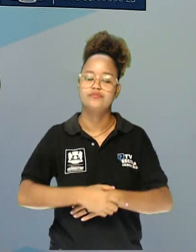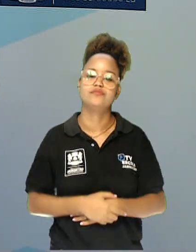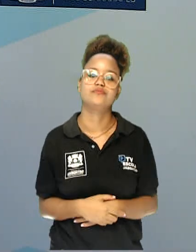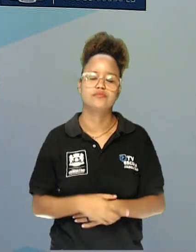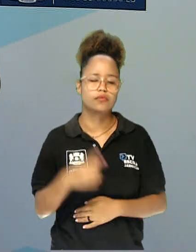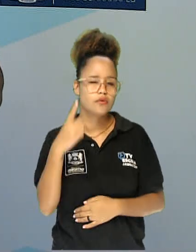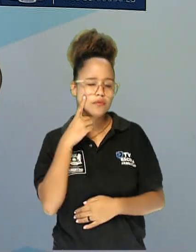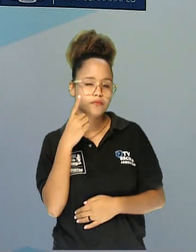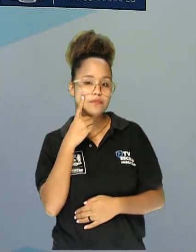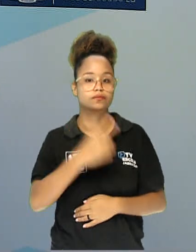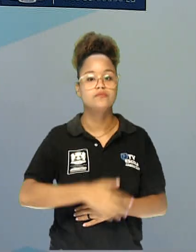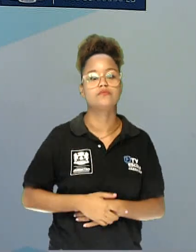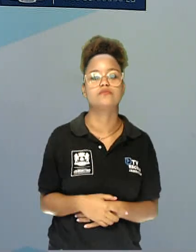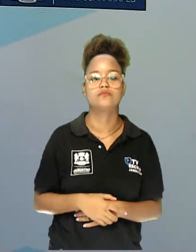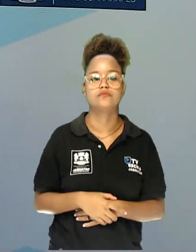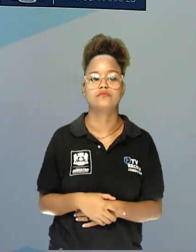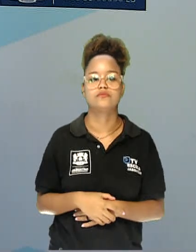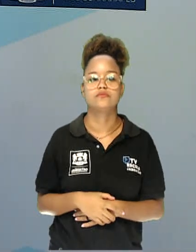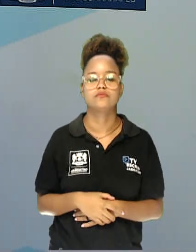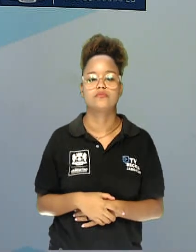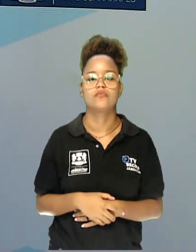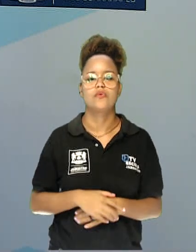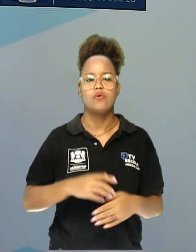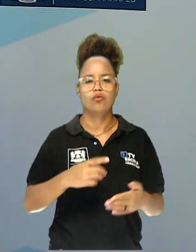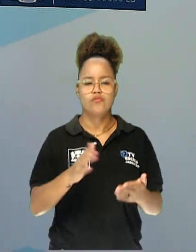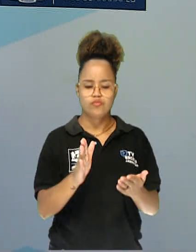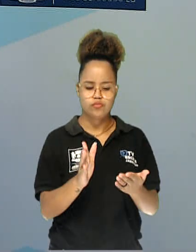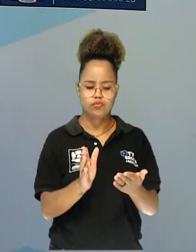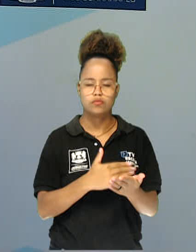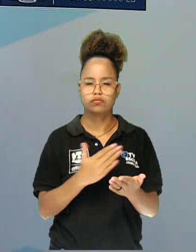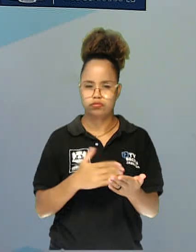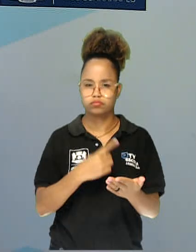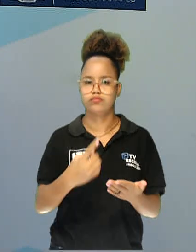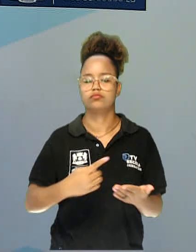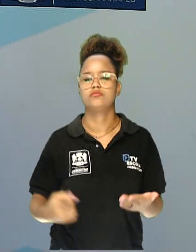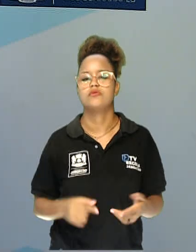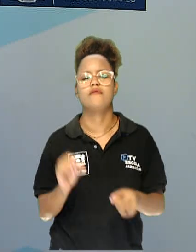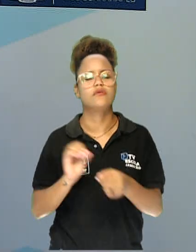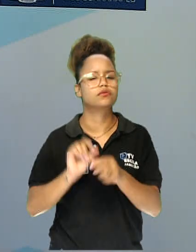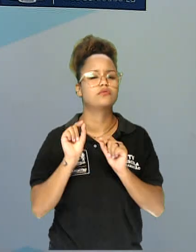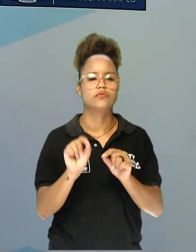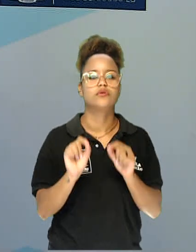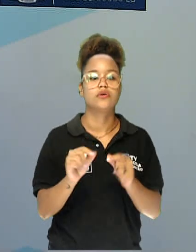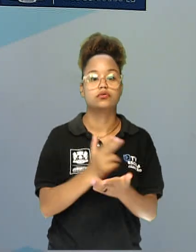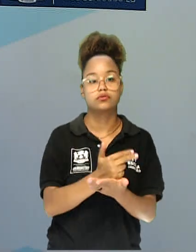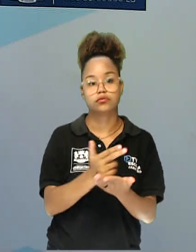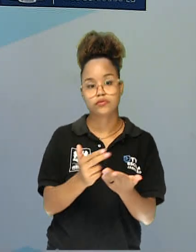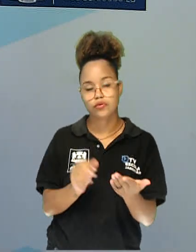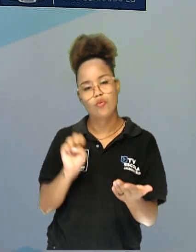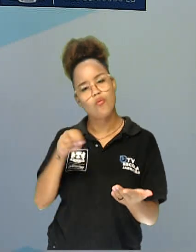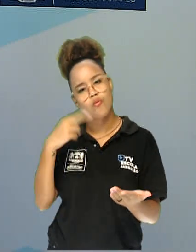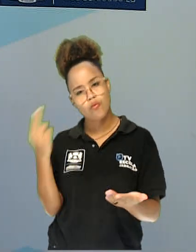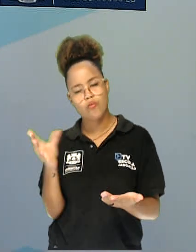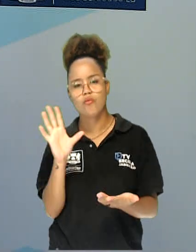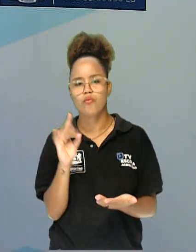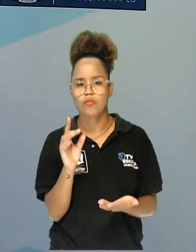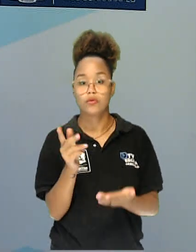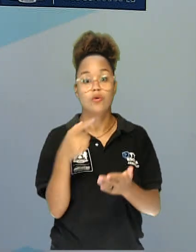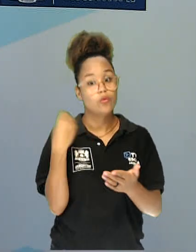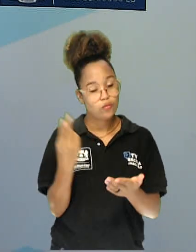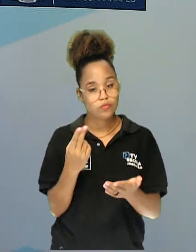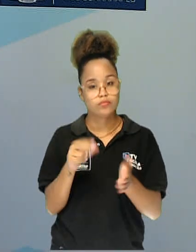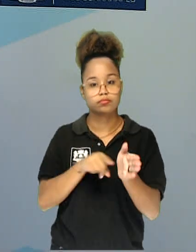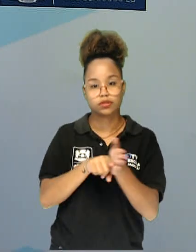Veja só. Numa folha de caderno, o é que você vai fazer? Você vai desenhar ou você vai pesquisar